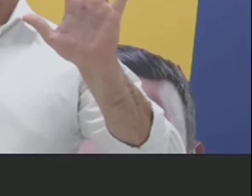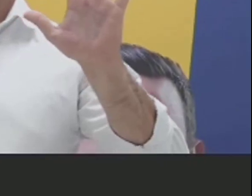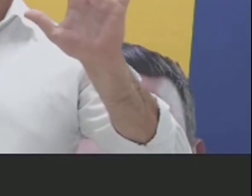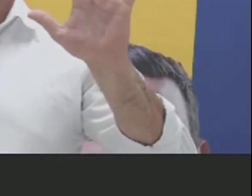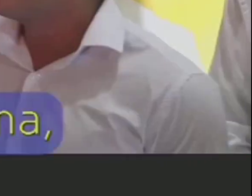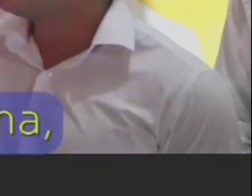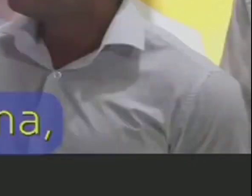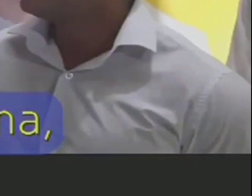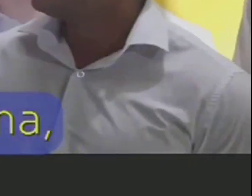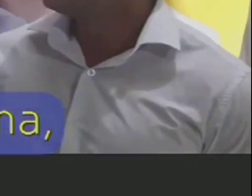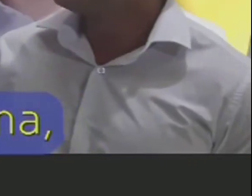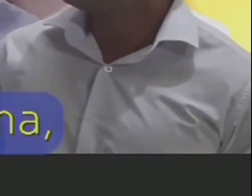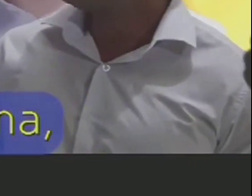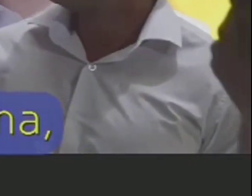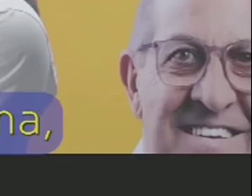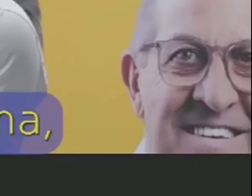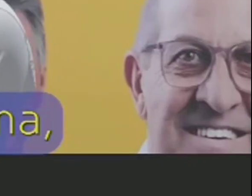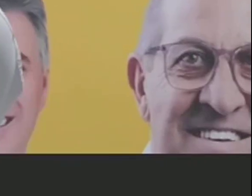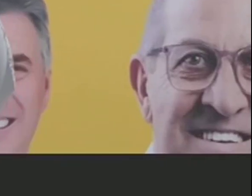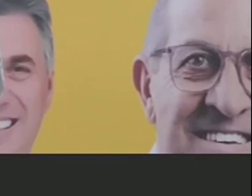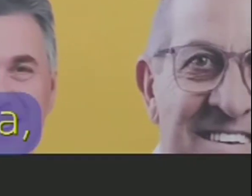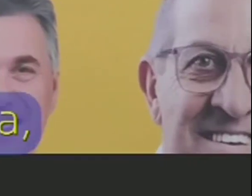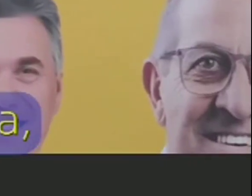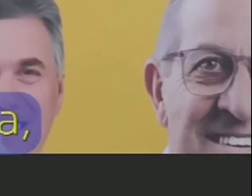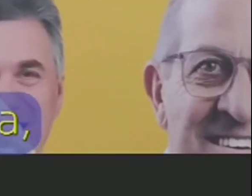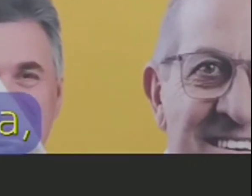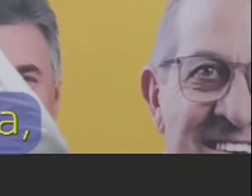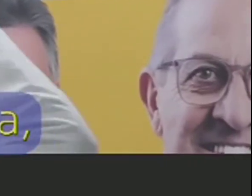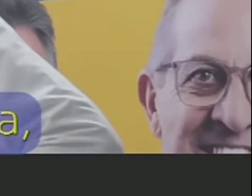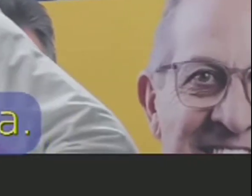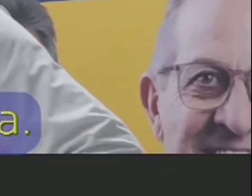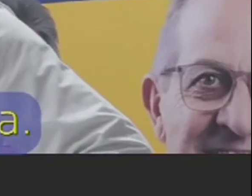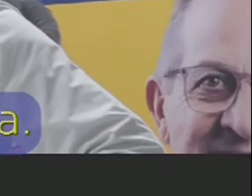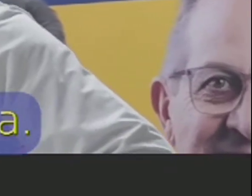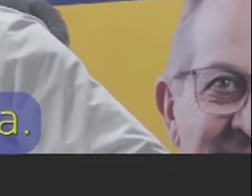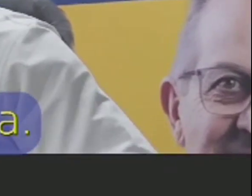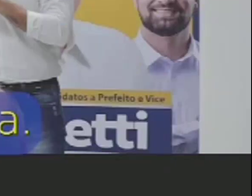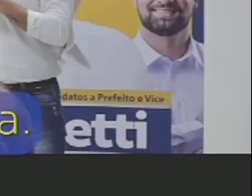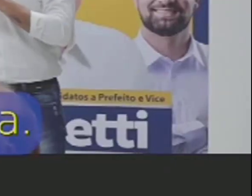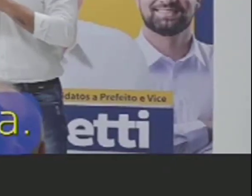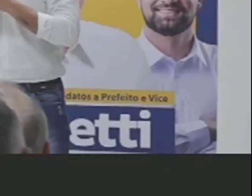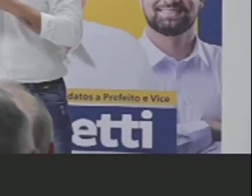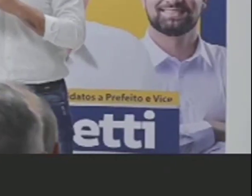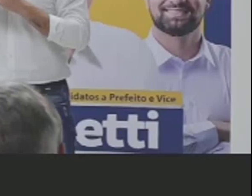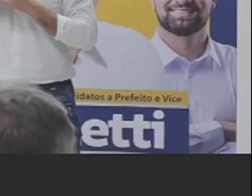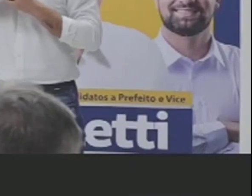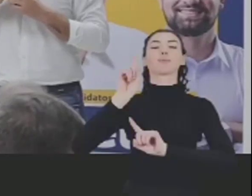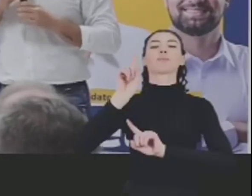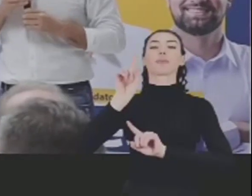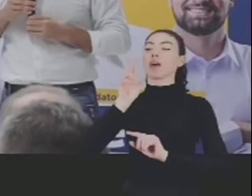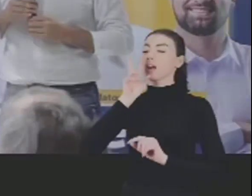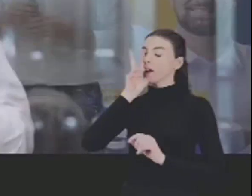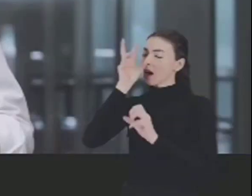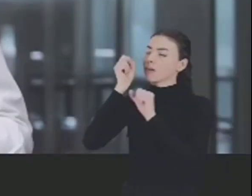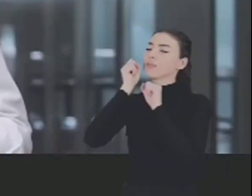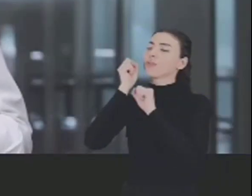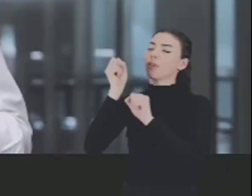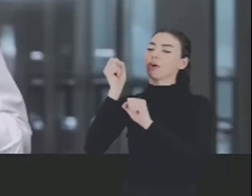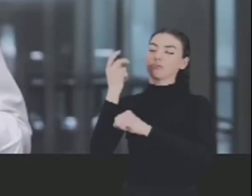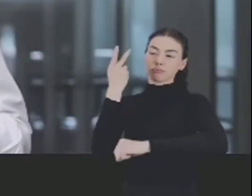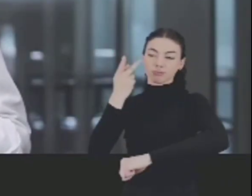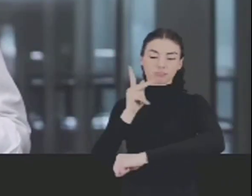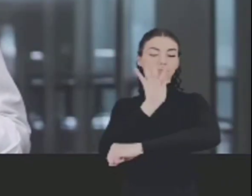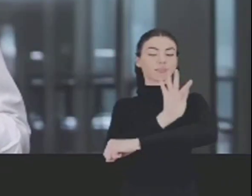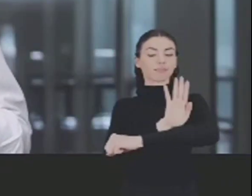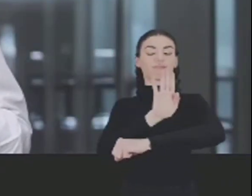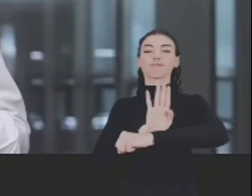É peltrão como a gente ama, que a gente ama, que a gente ama. A força de